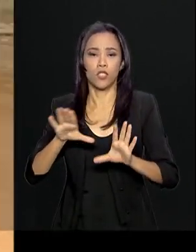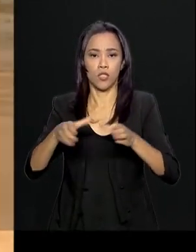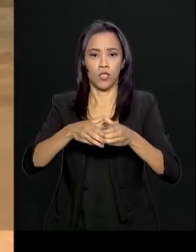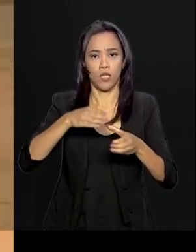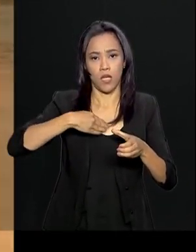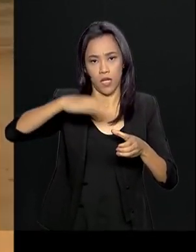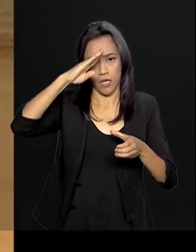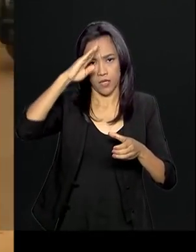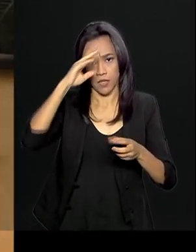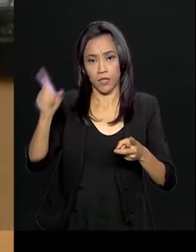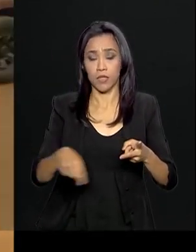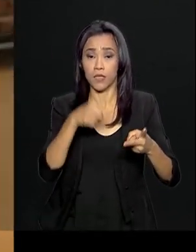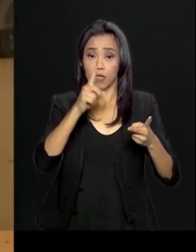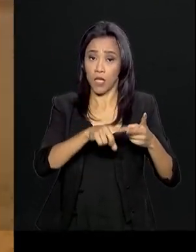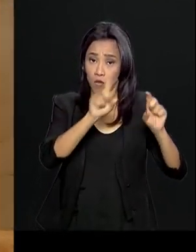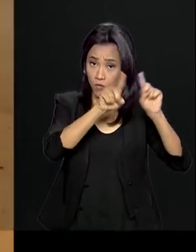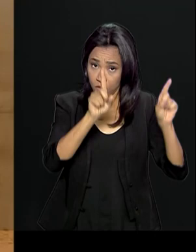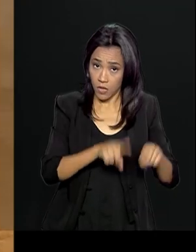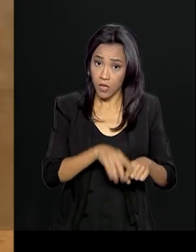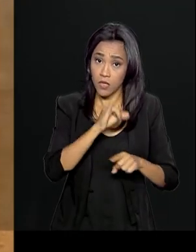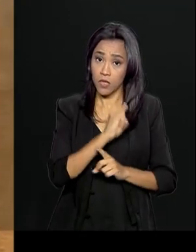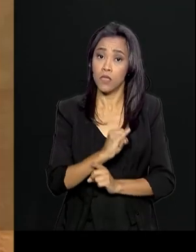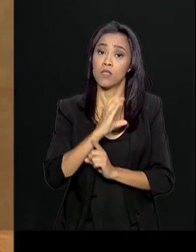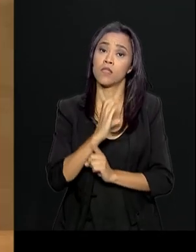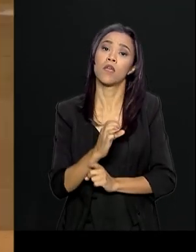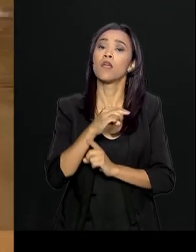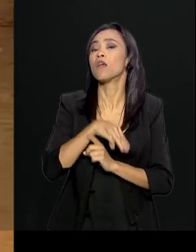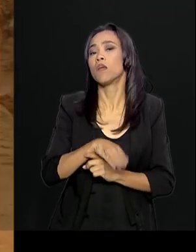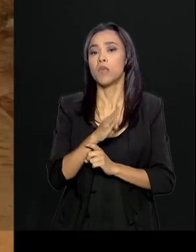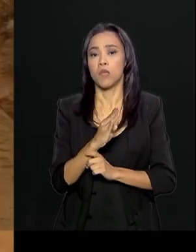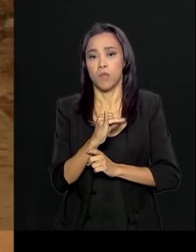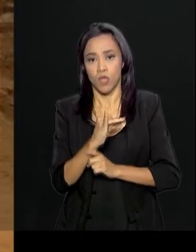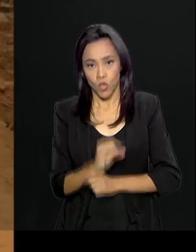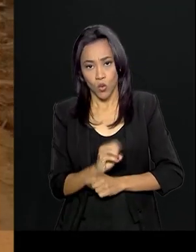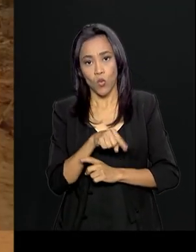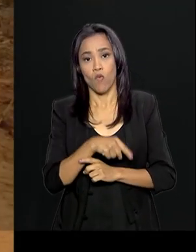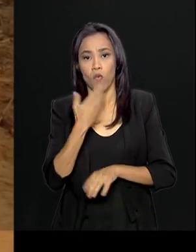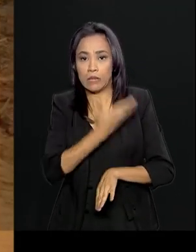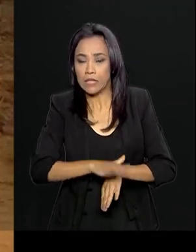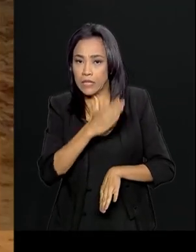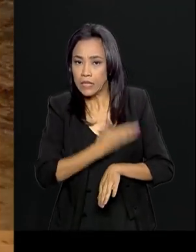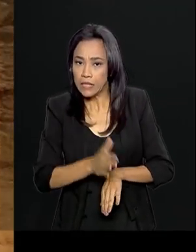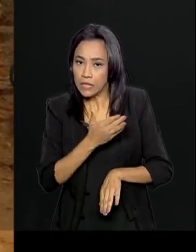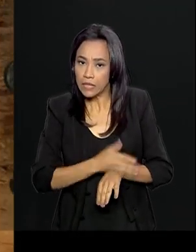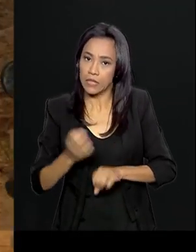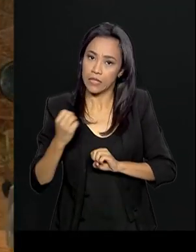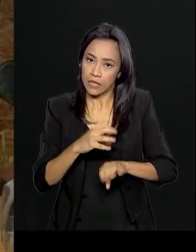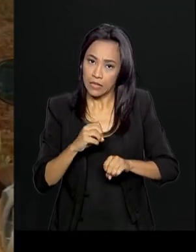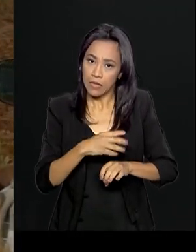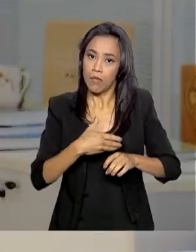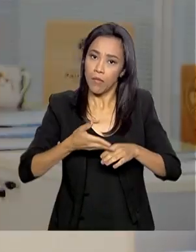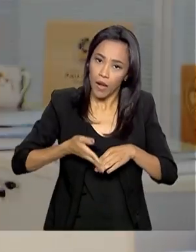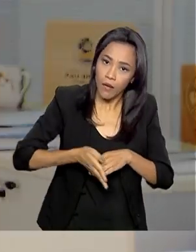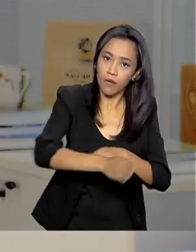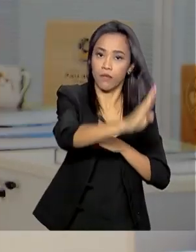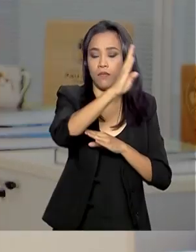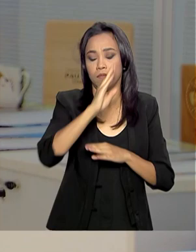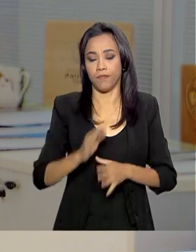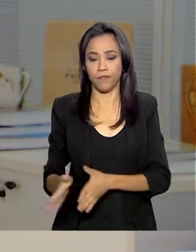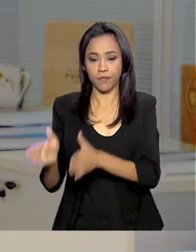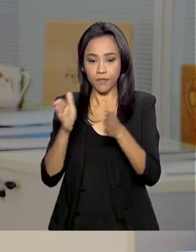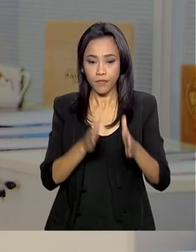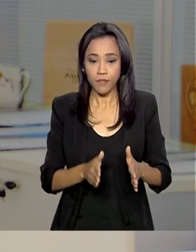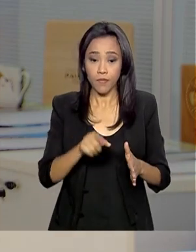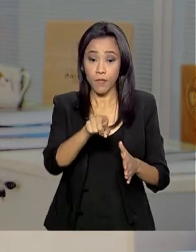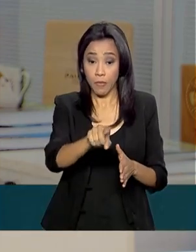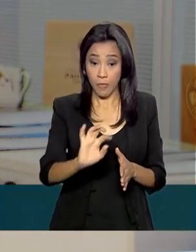agentes do ICMBio, ligado ao Ministério do Meio Ambiente, foram capacitados para esta força-tarefa. São dois tipos de